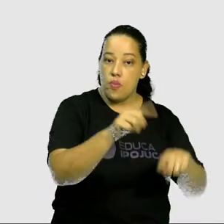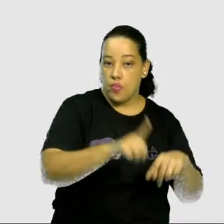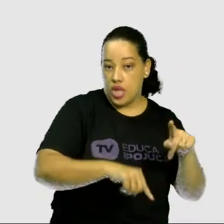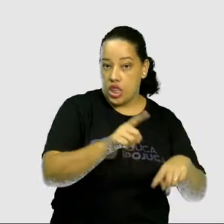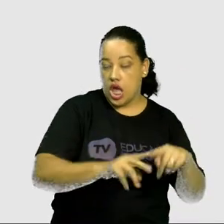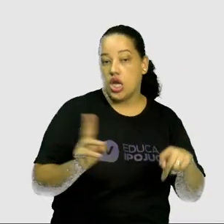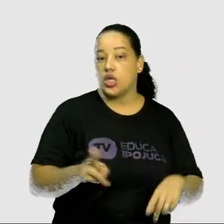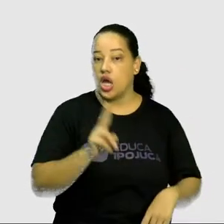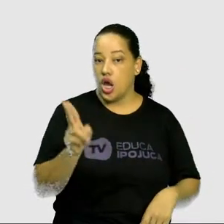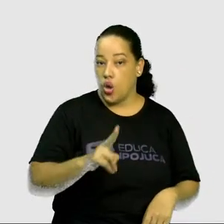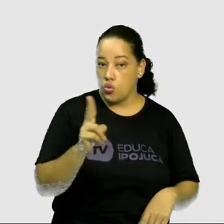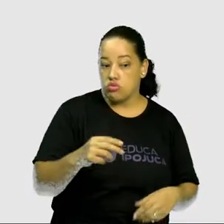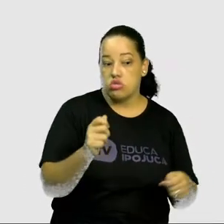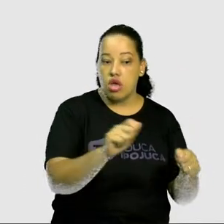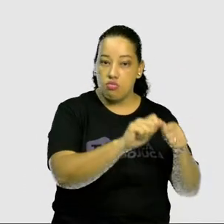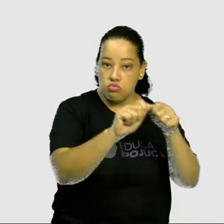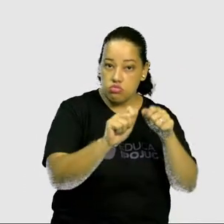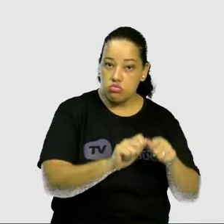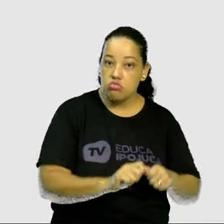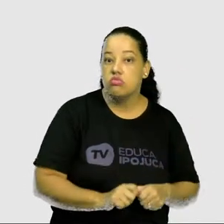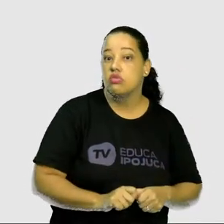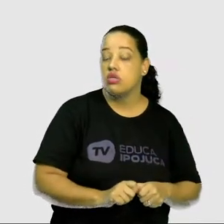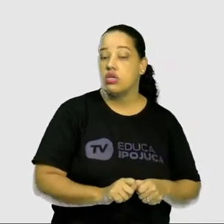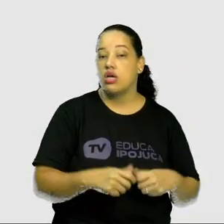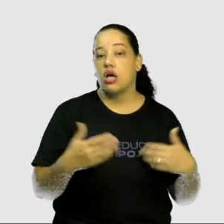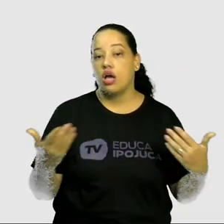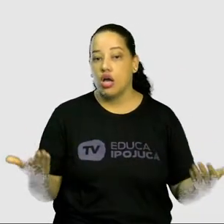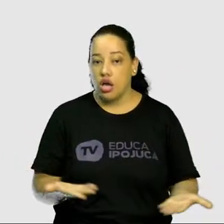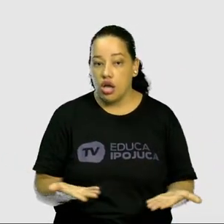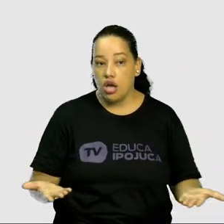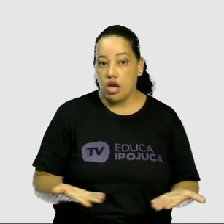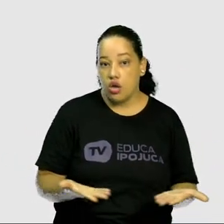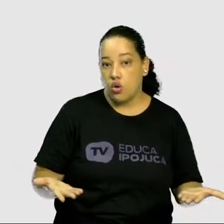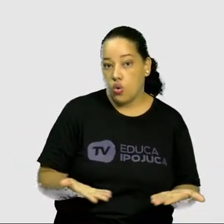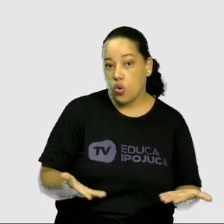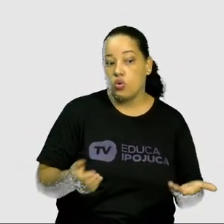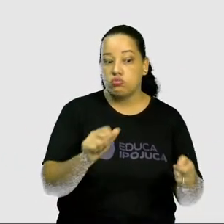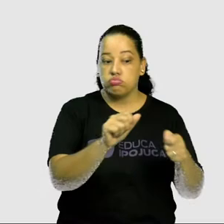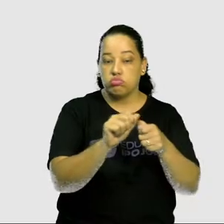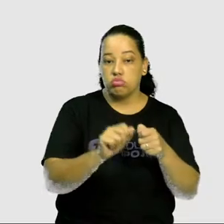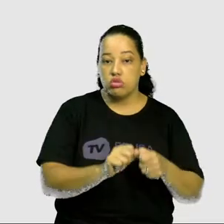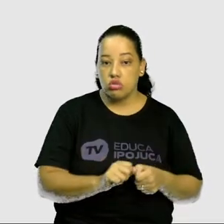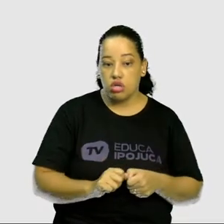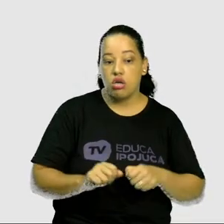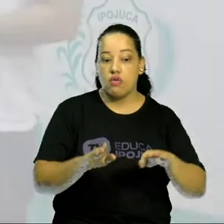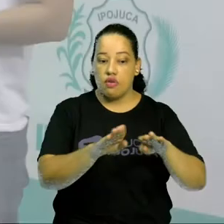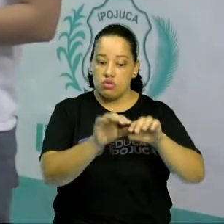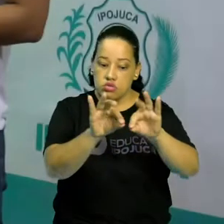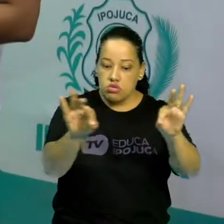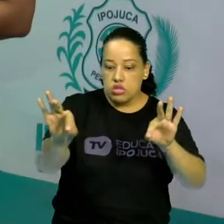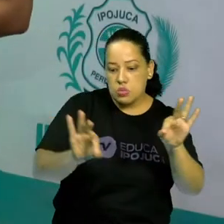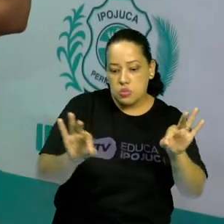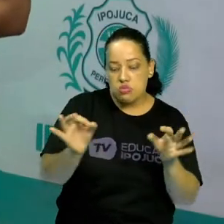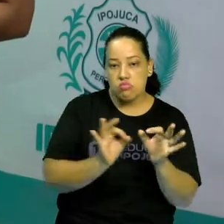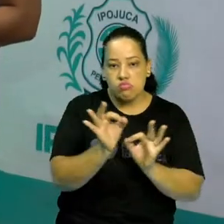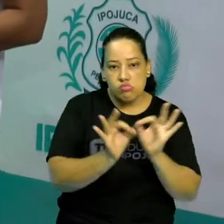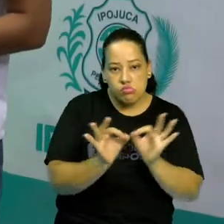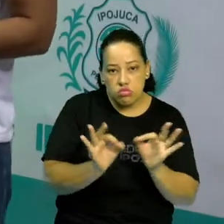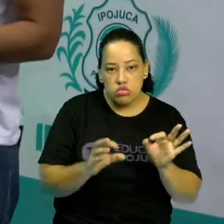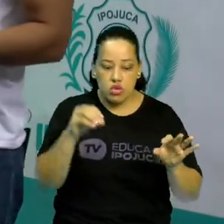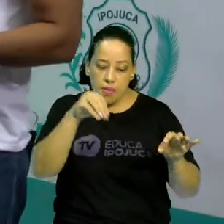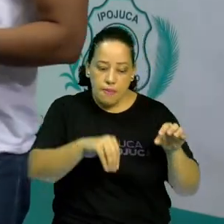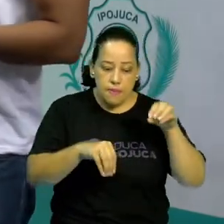utilizados para a construção desses jogos e para a construção dos seus tabuleiros, né? Seus desenhos e